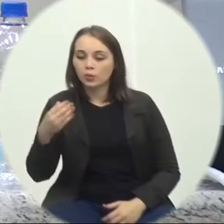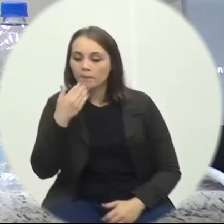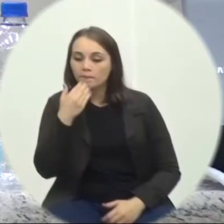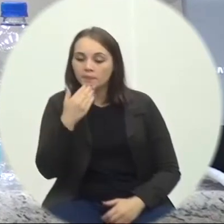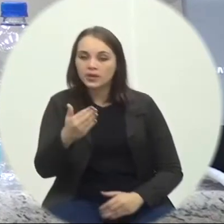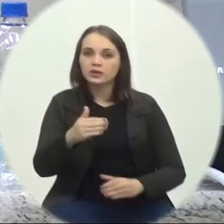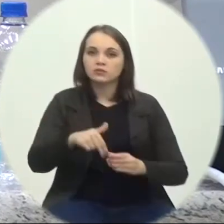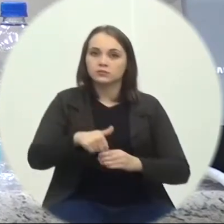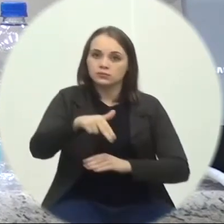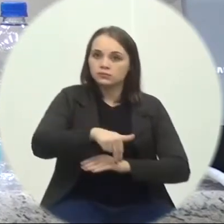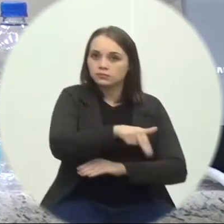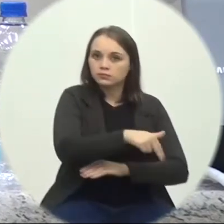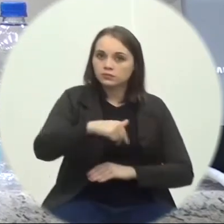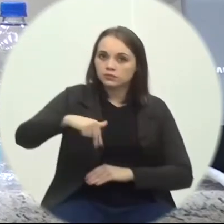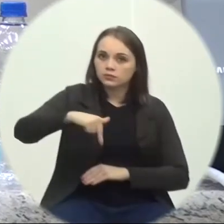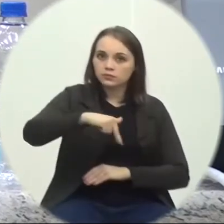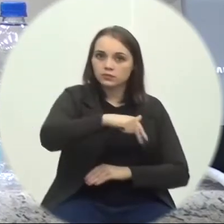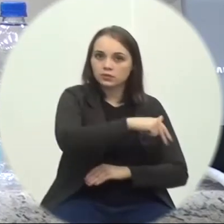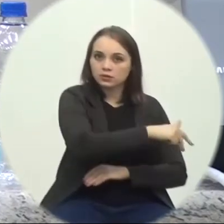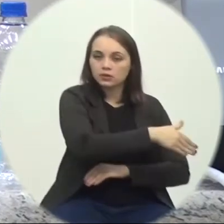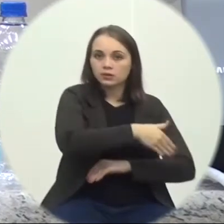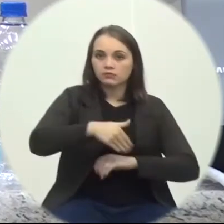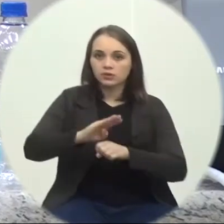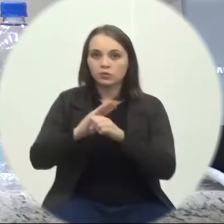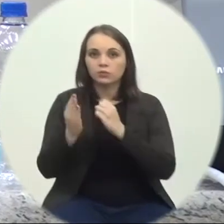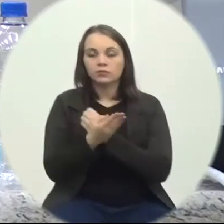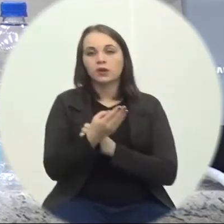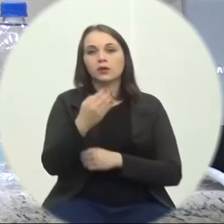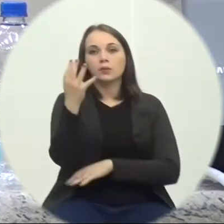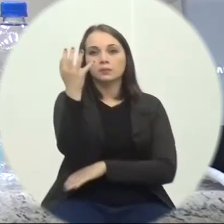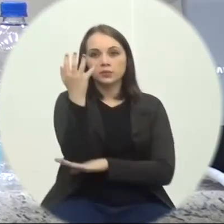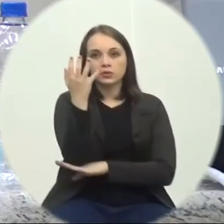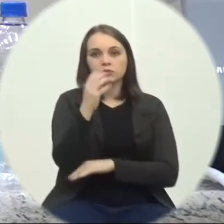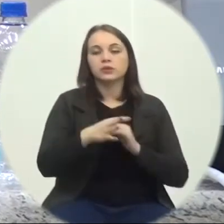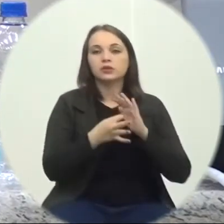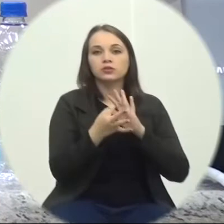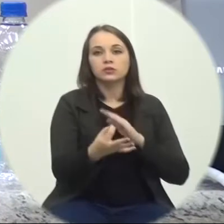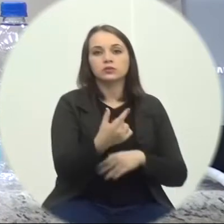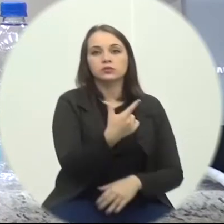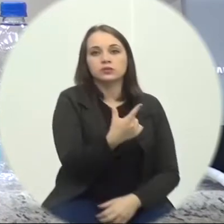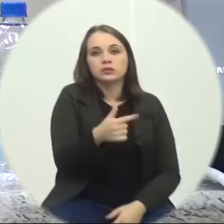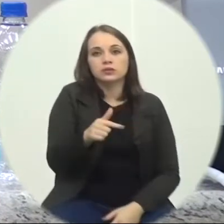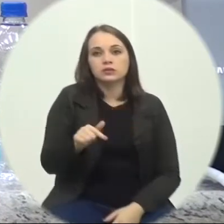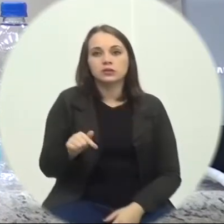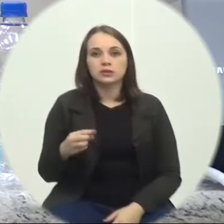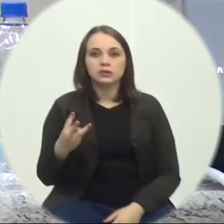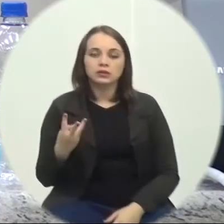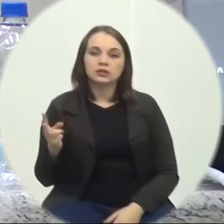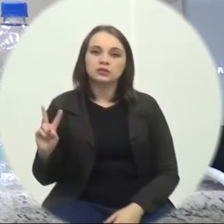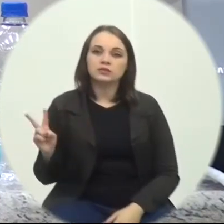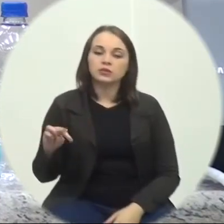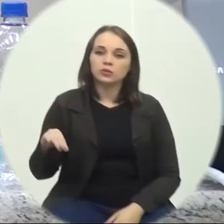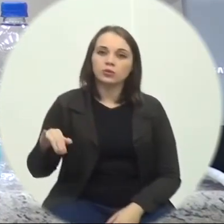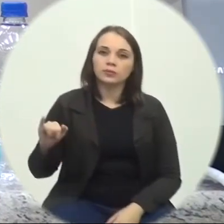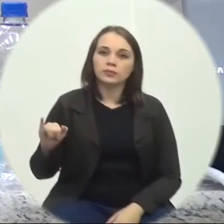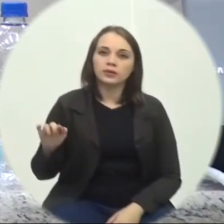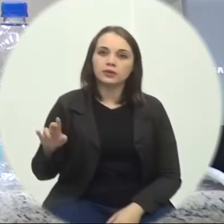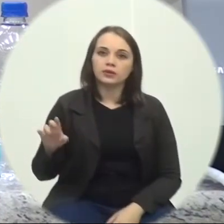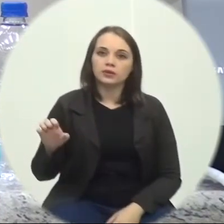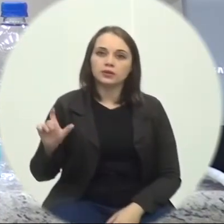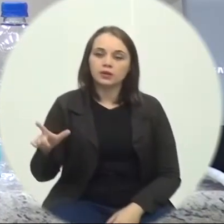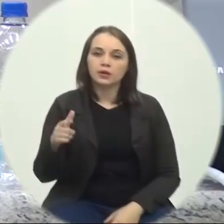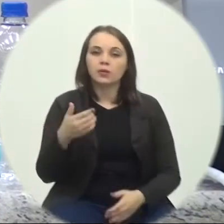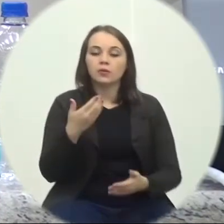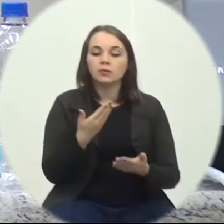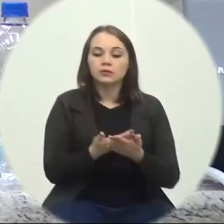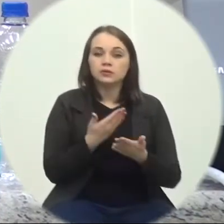Oswaldo Pinto da Veiga Bairro Próspera Indicação 273 20 e 21 Autor Vereador Miguel Pierini Estudo